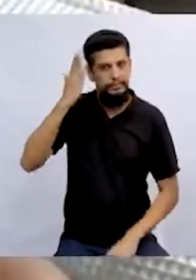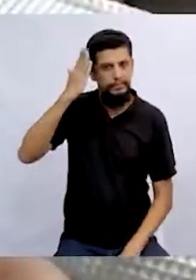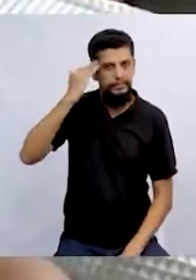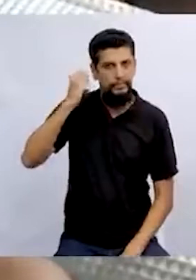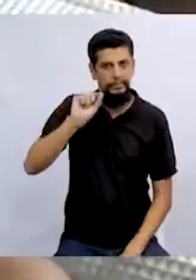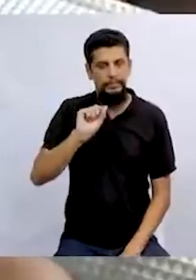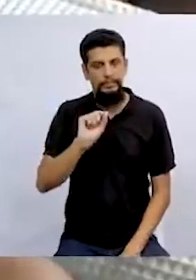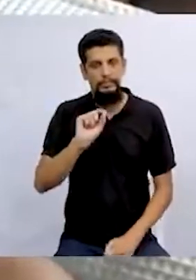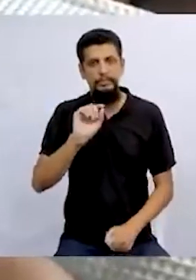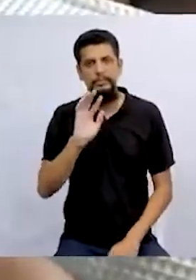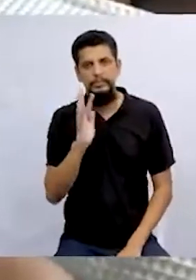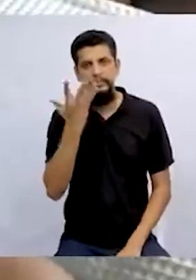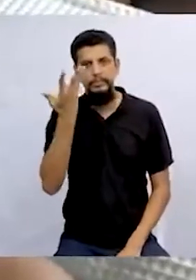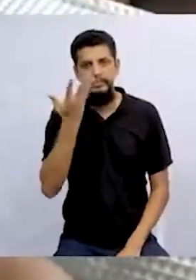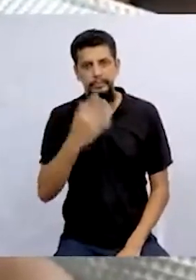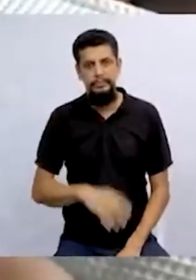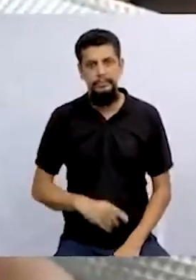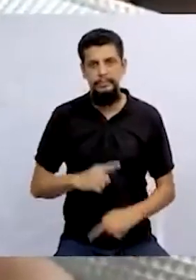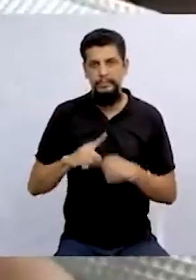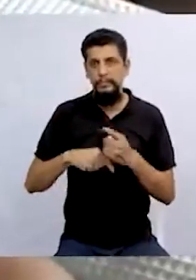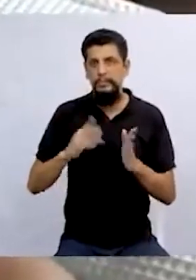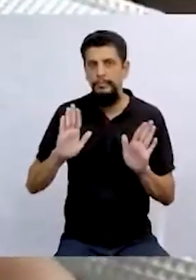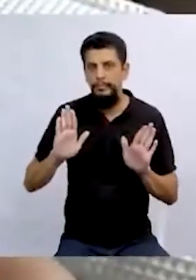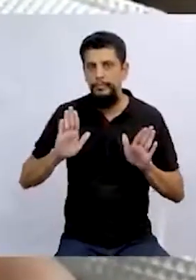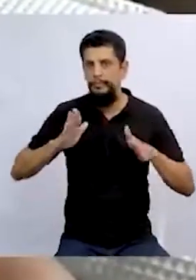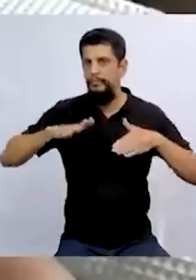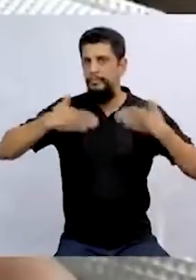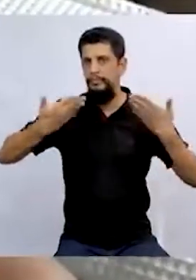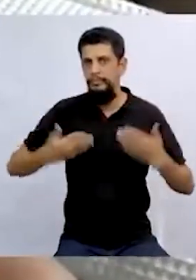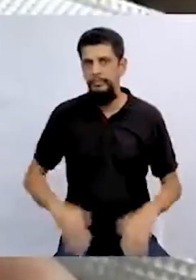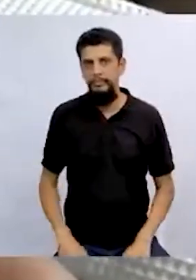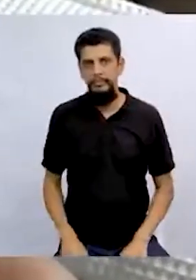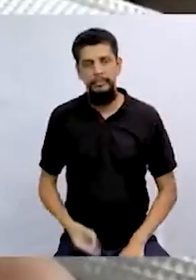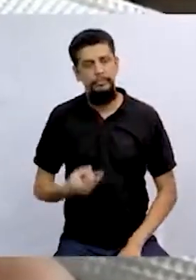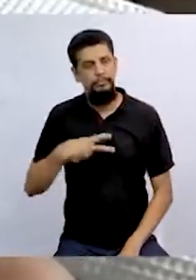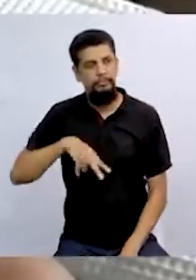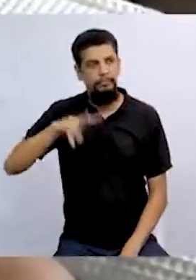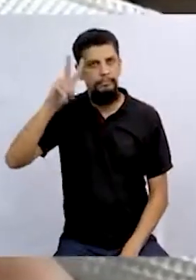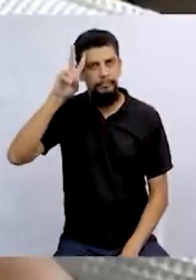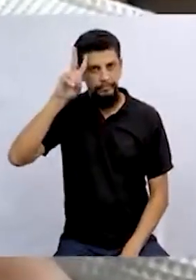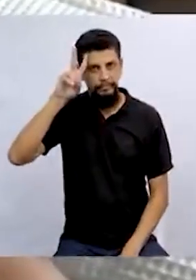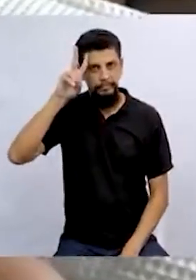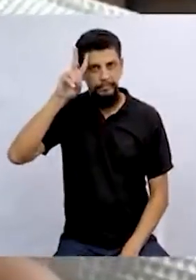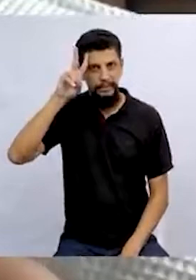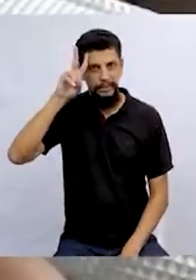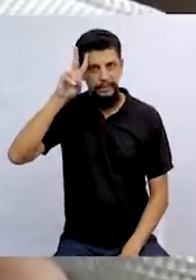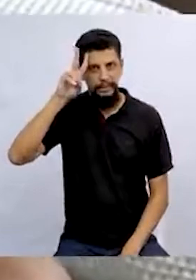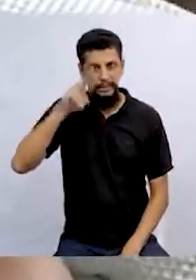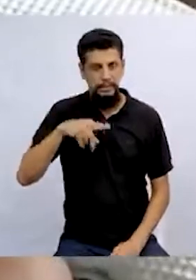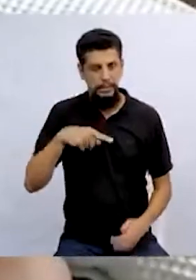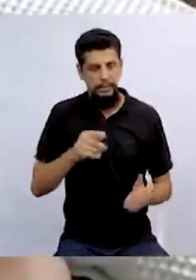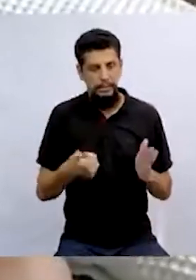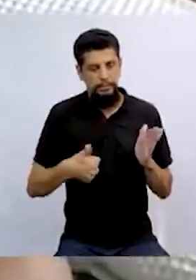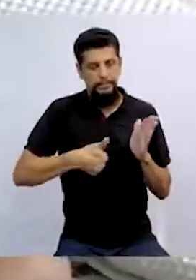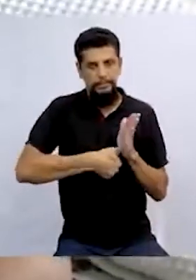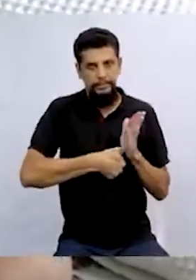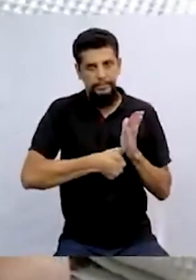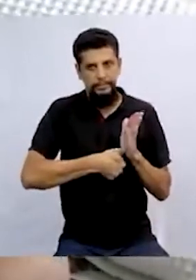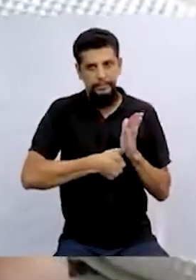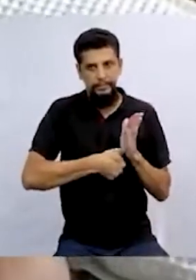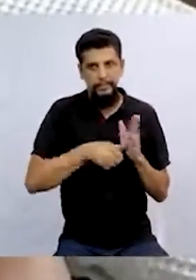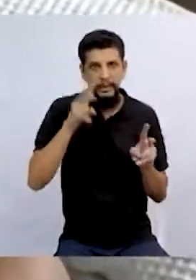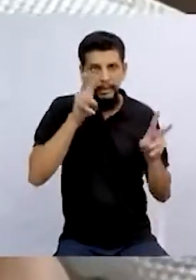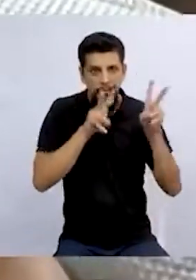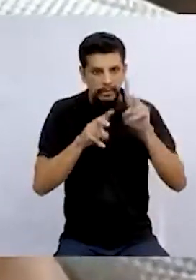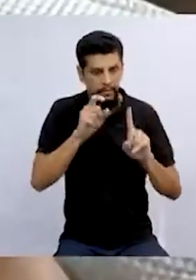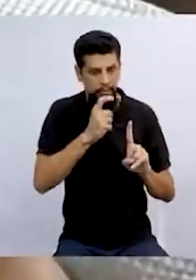saber o que a bruxa fazia depois do susto. E numa segunda-feira qualquer, depois de apertarem a campainha e